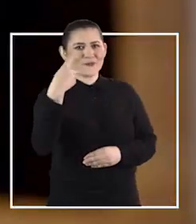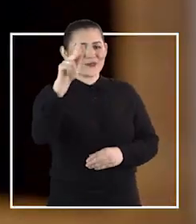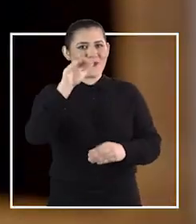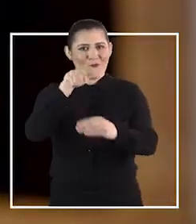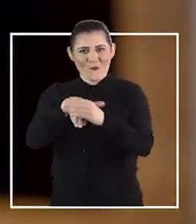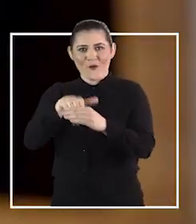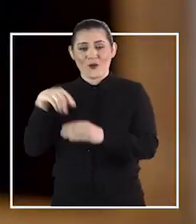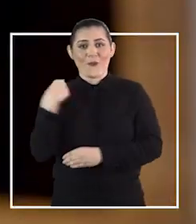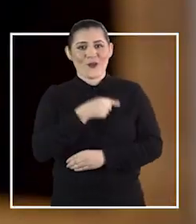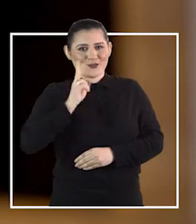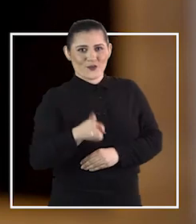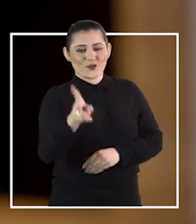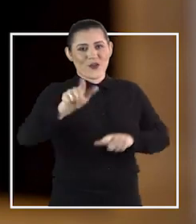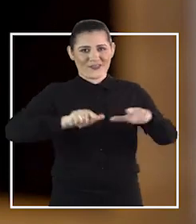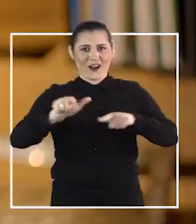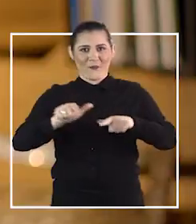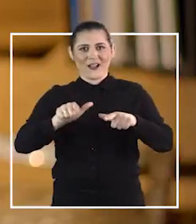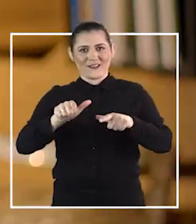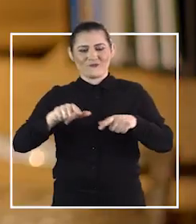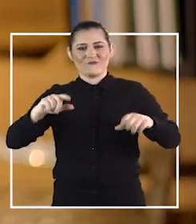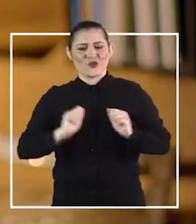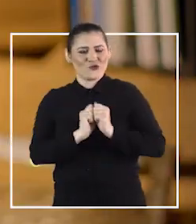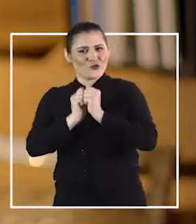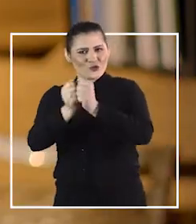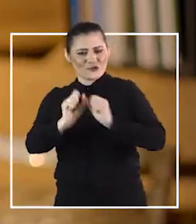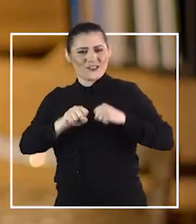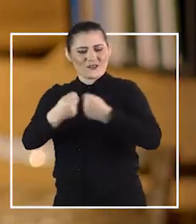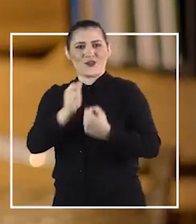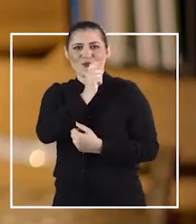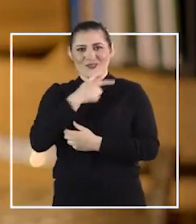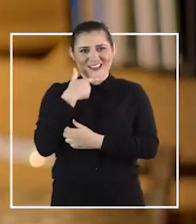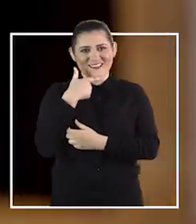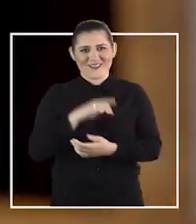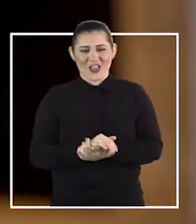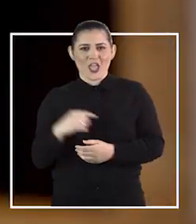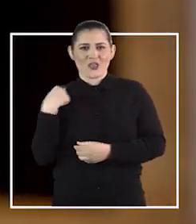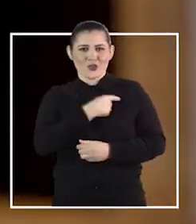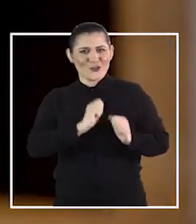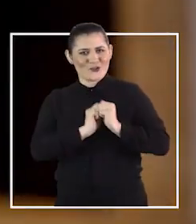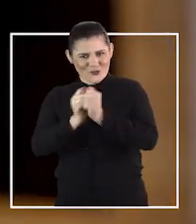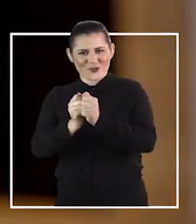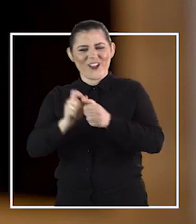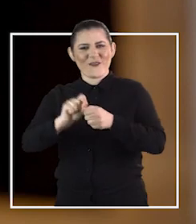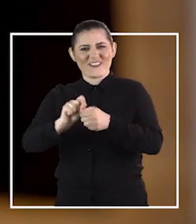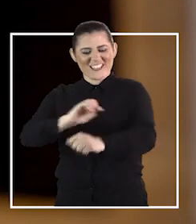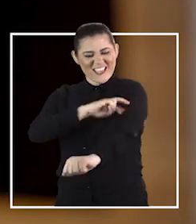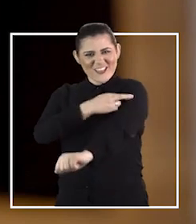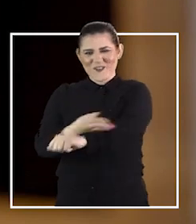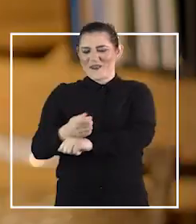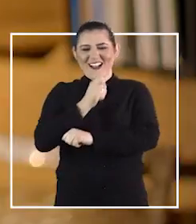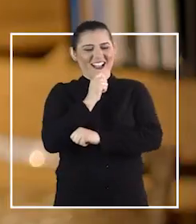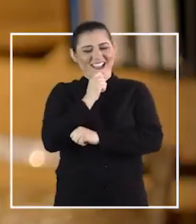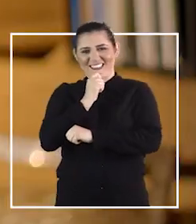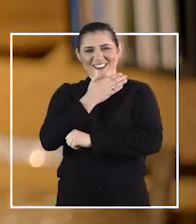o seu voto para continuar trabalhando e somando esforços com o governador Gladysson Cameli. Juntos, vamos construir uma Rio